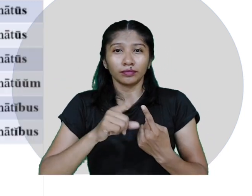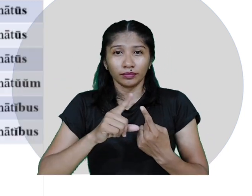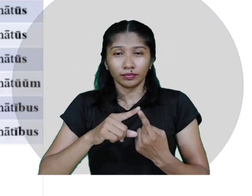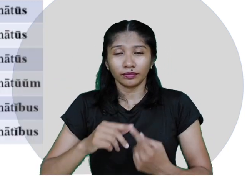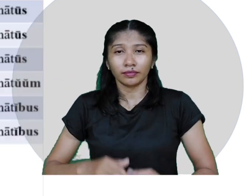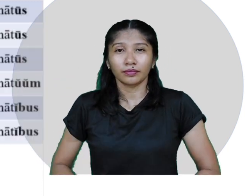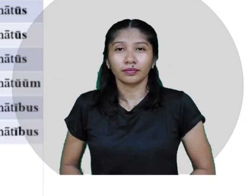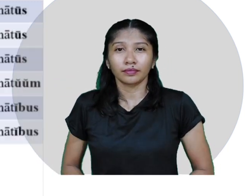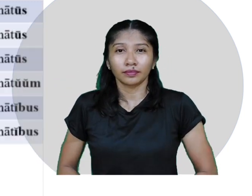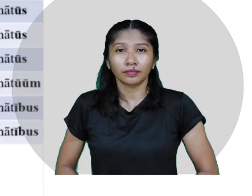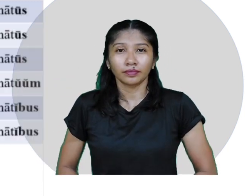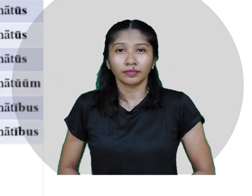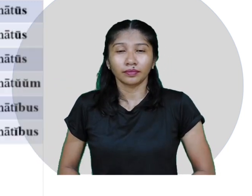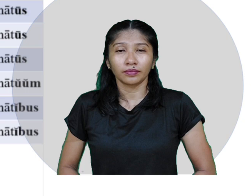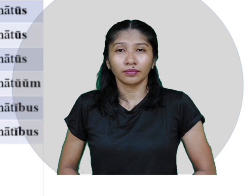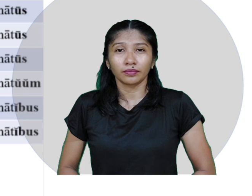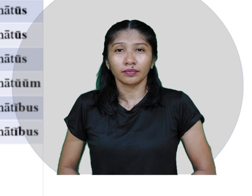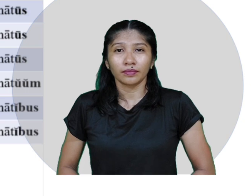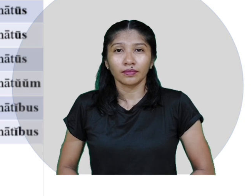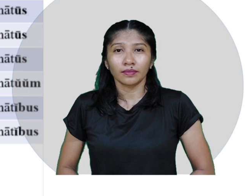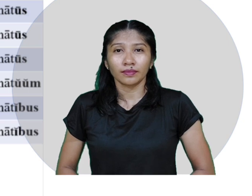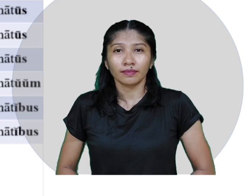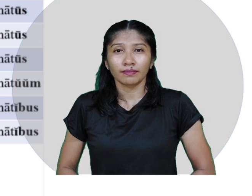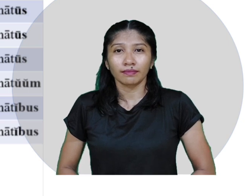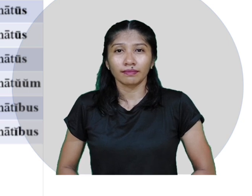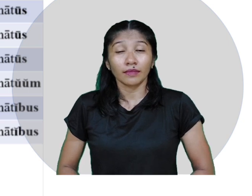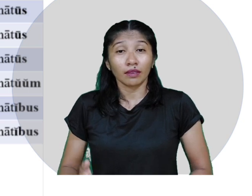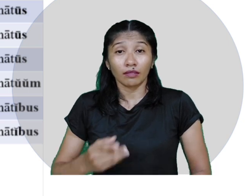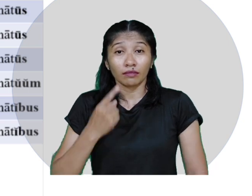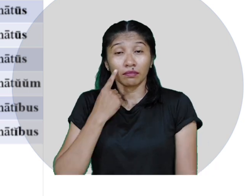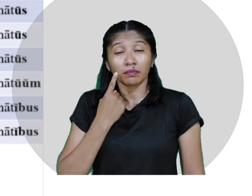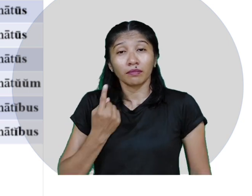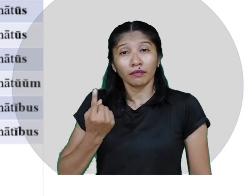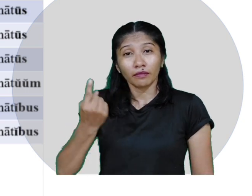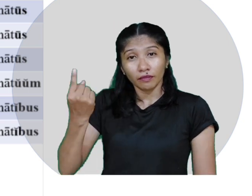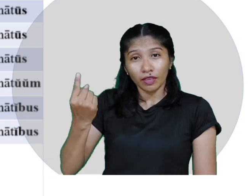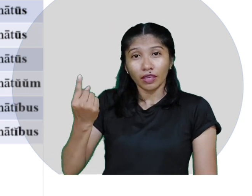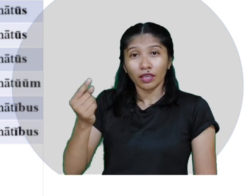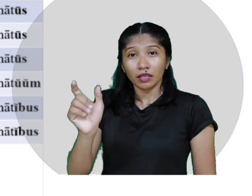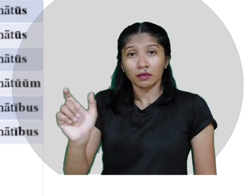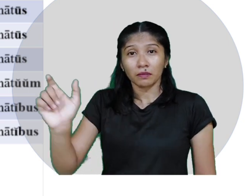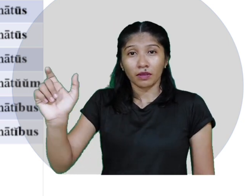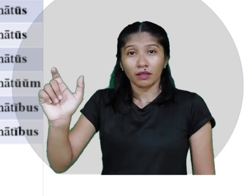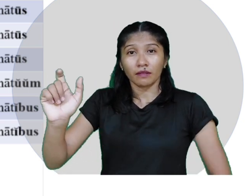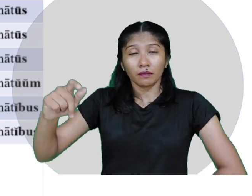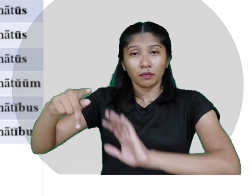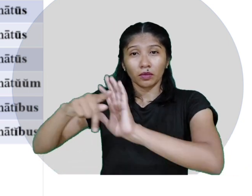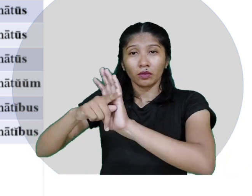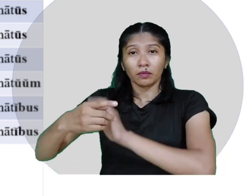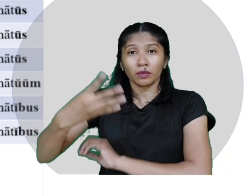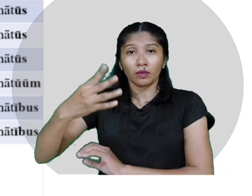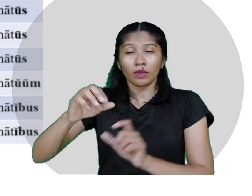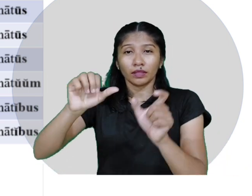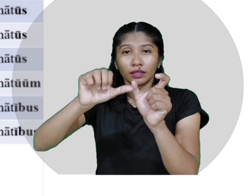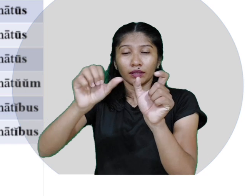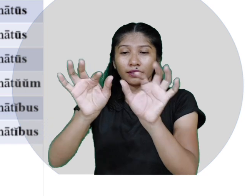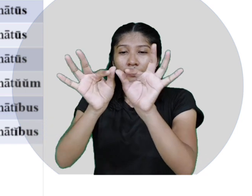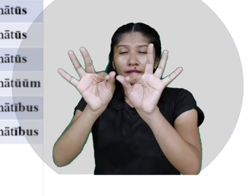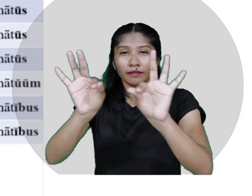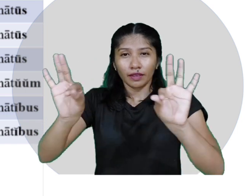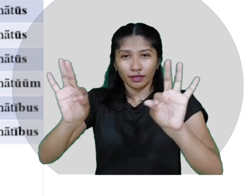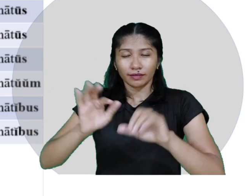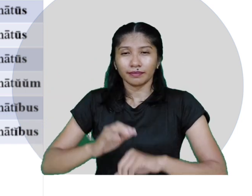Vamos observar o uso de uma palavra da quarta declinação na frase. Escolhemos para esta ocasião